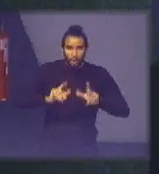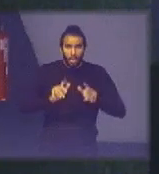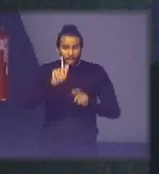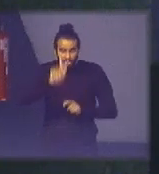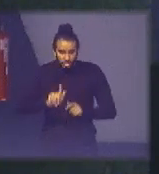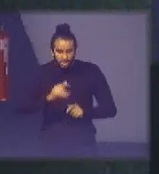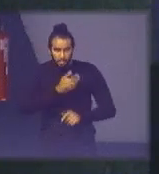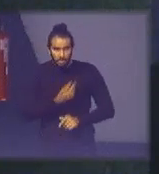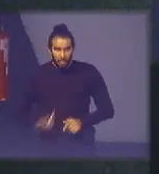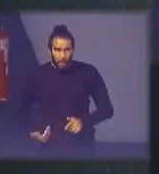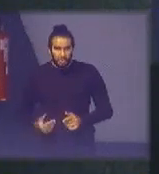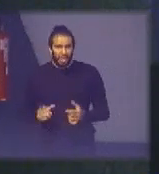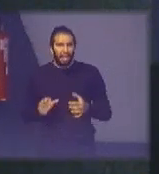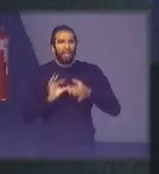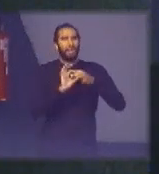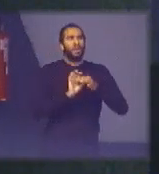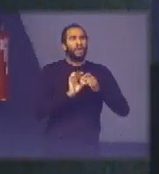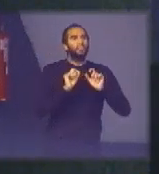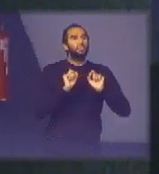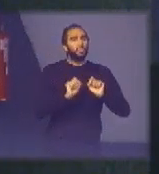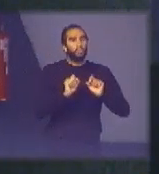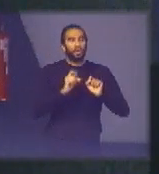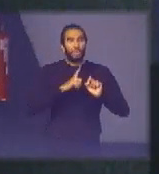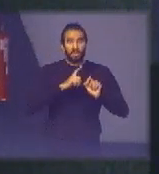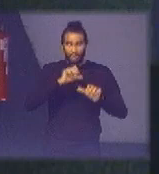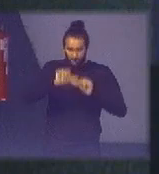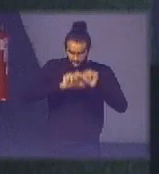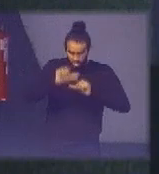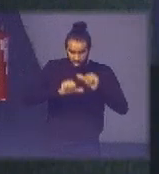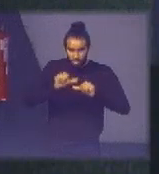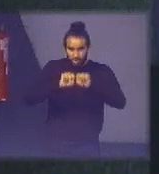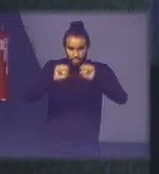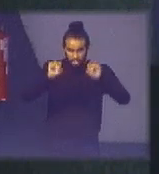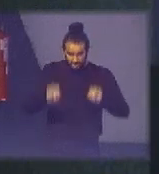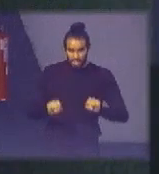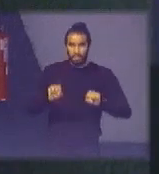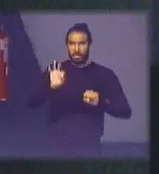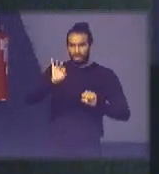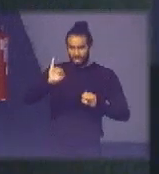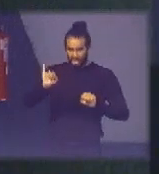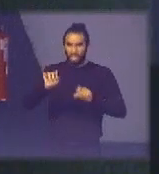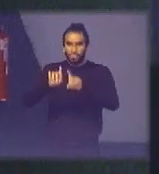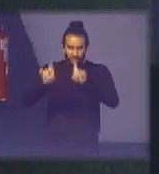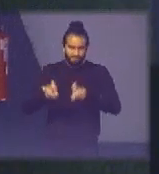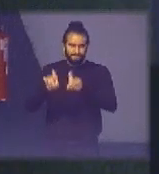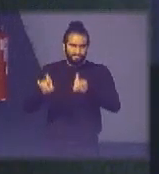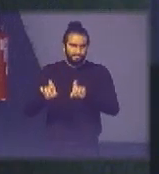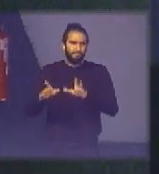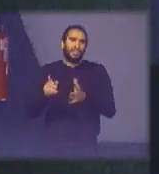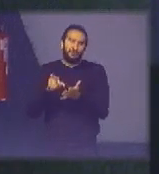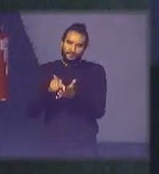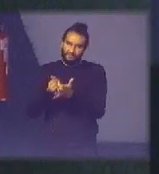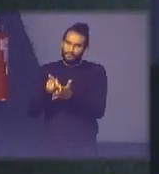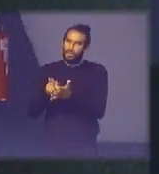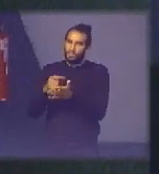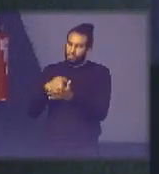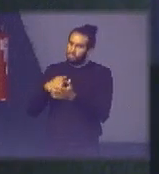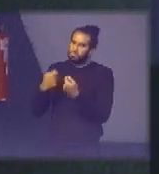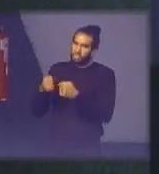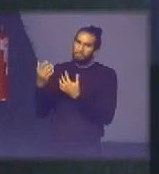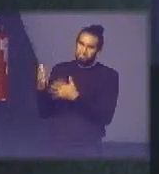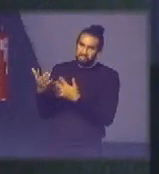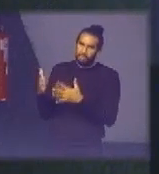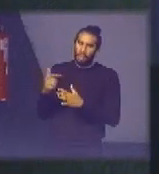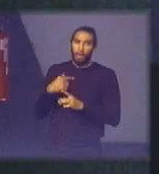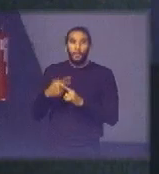ela está arraigada a alguma melhoria em algum sistema de TI essa é uma verdade que a gente tem que facear mesmo porque eu